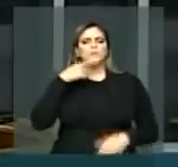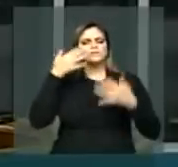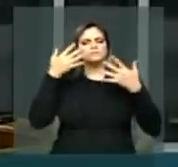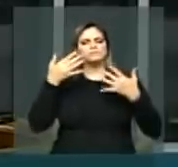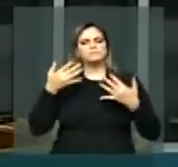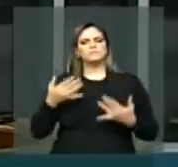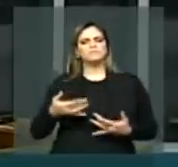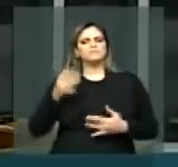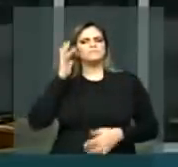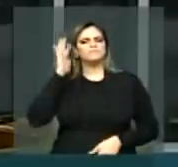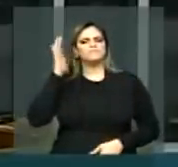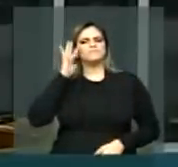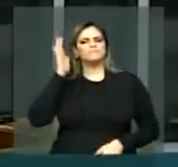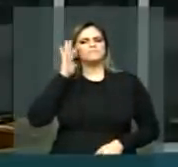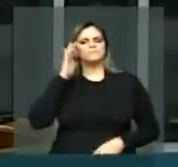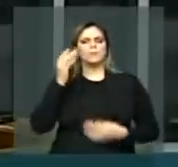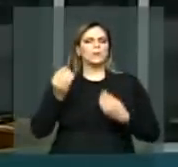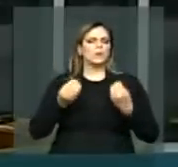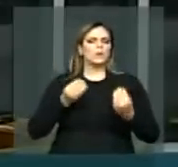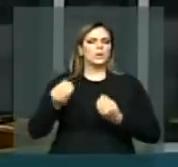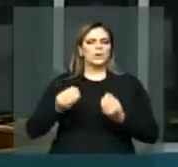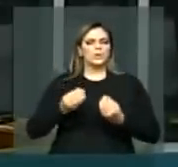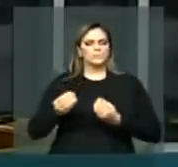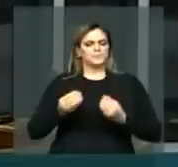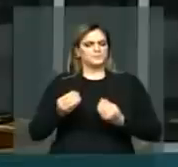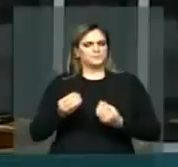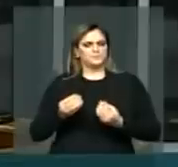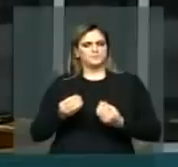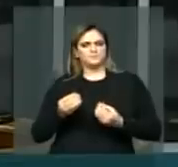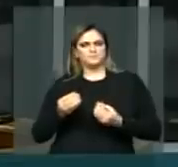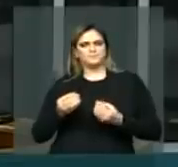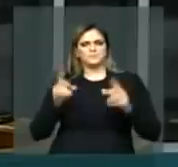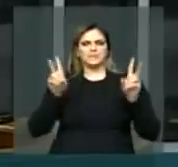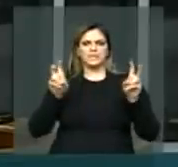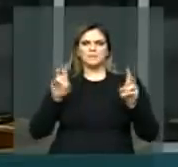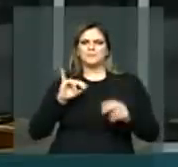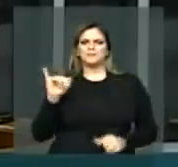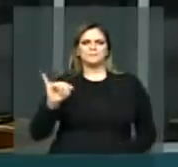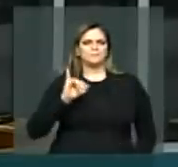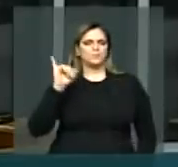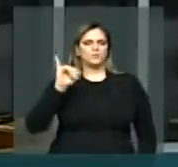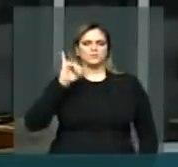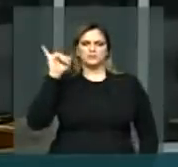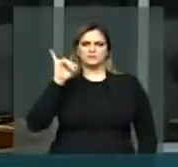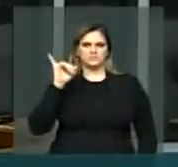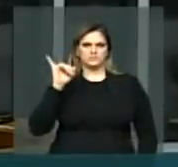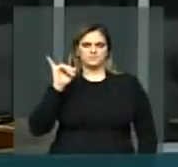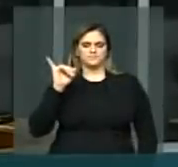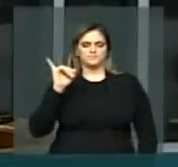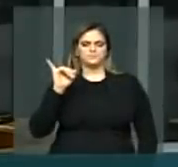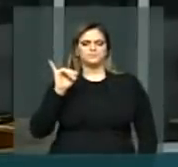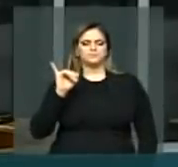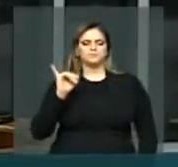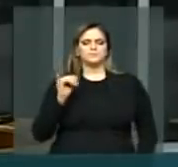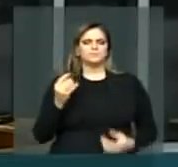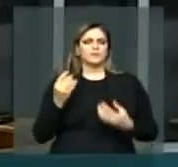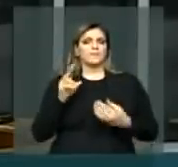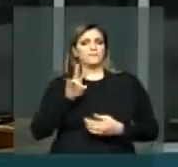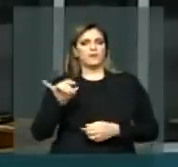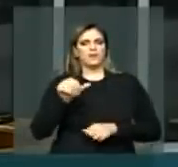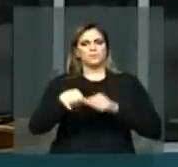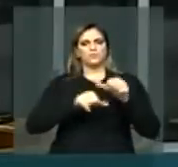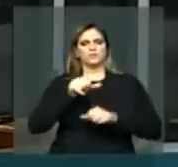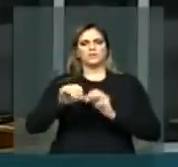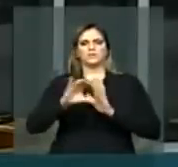refletimos sobre esse tema da maior importância que é a reforma do